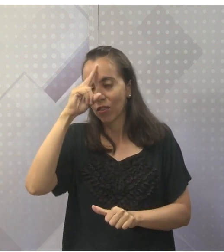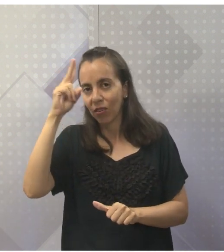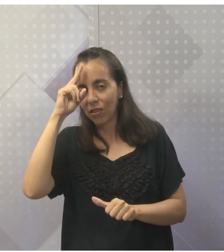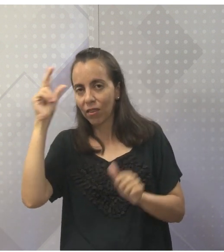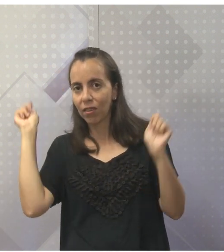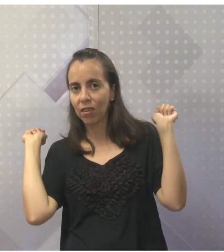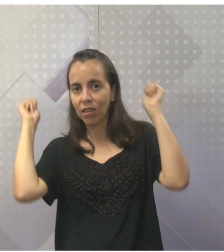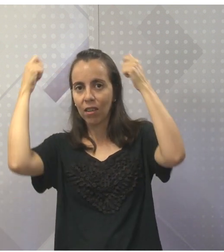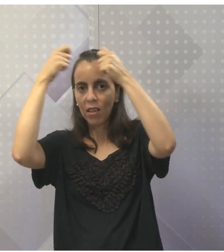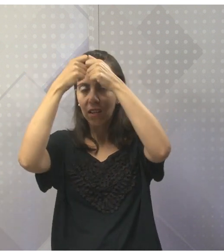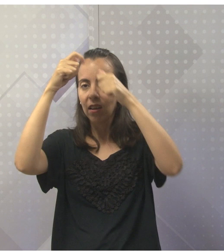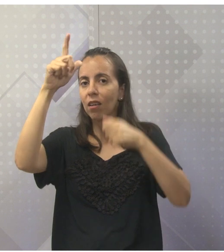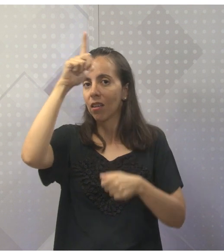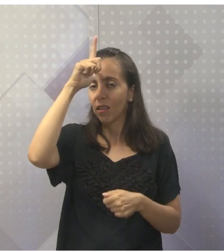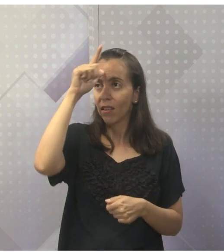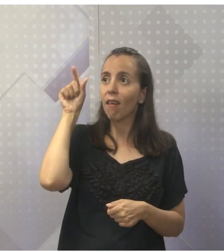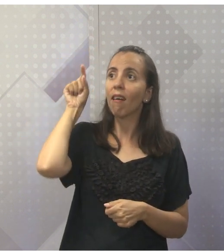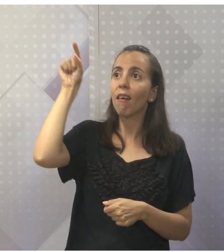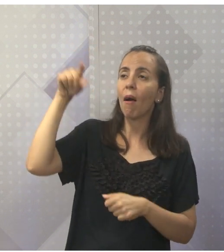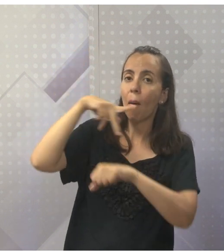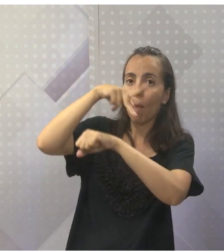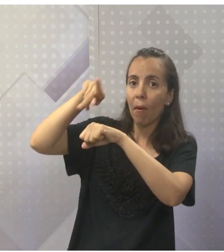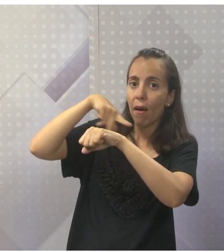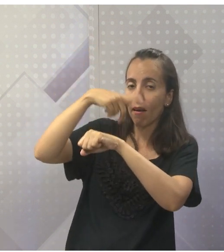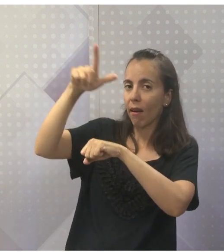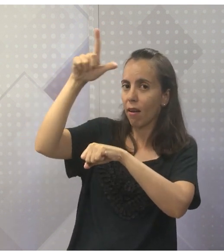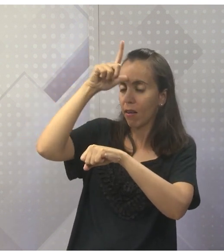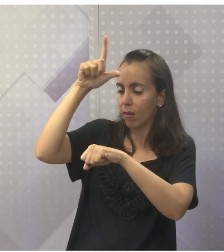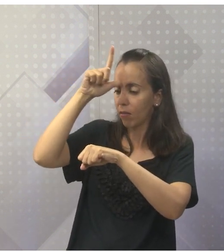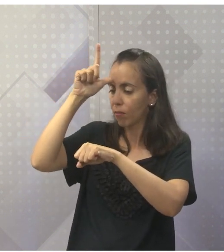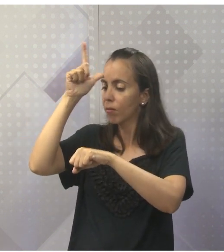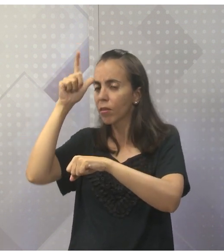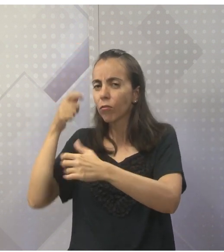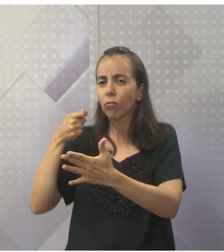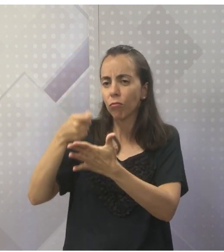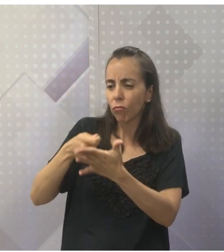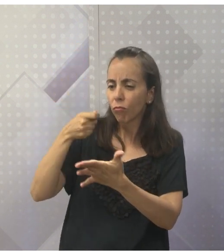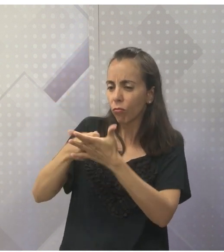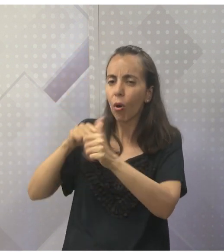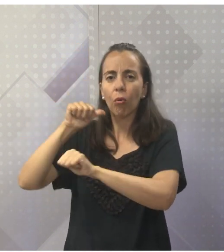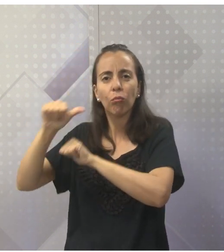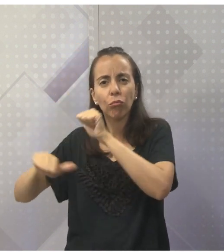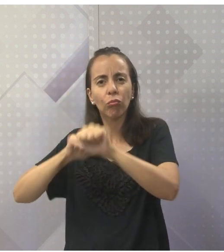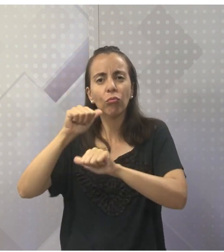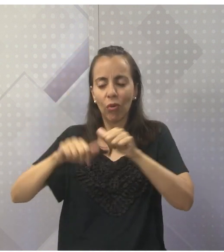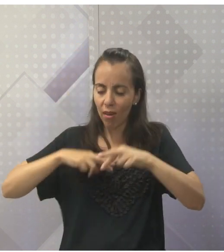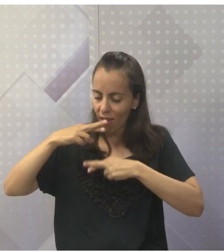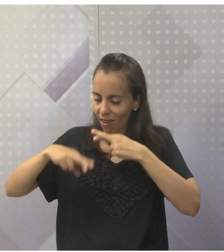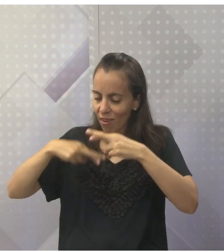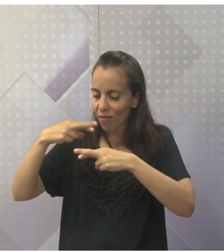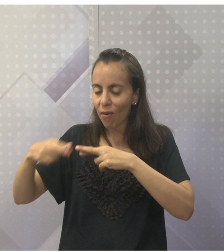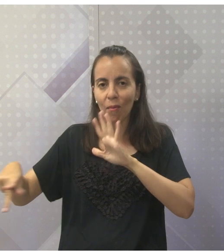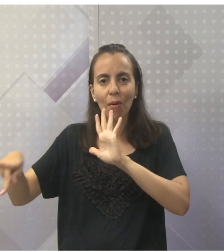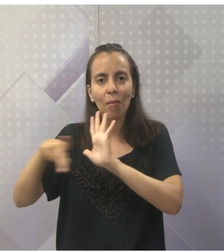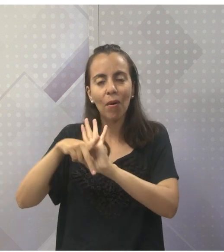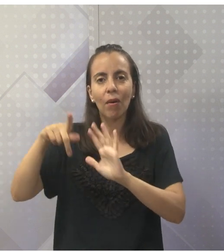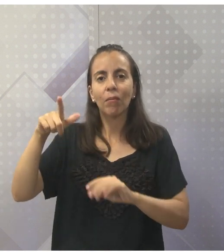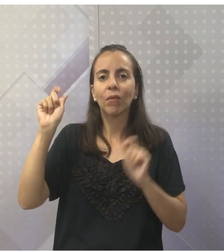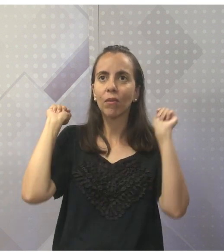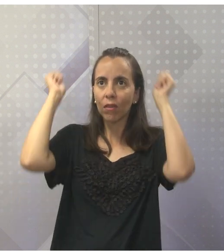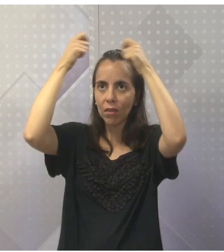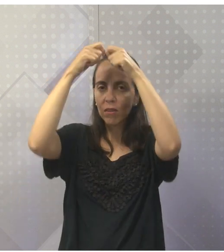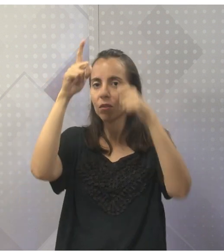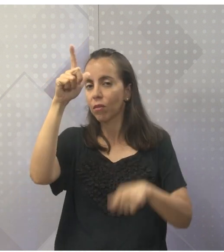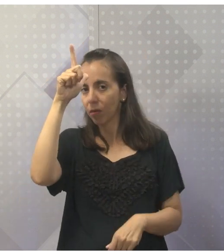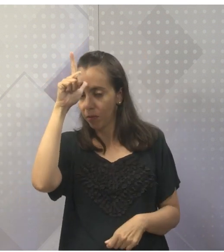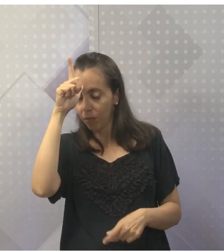lá na Alemanha, né? Um reformador, luterismo, reforma luterana. Calvino,